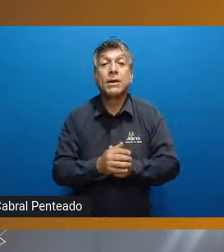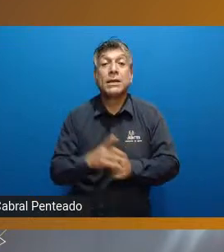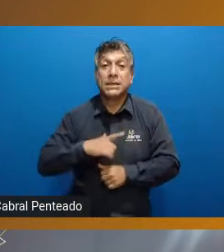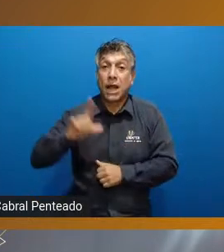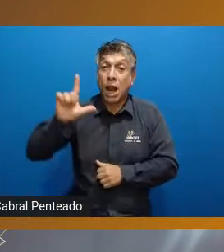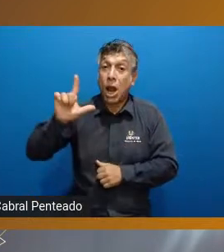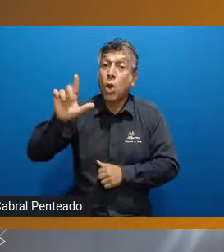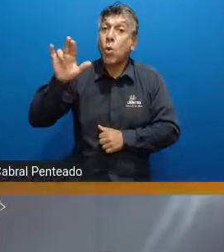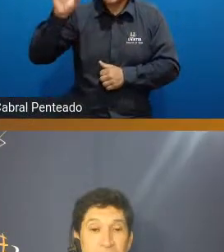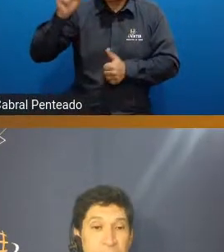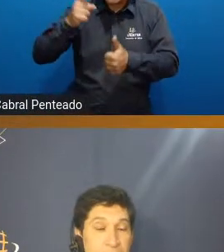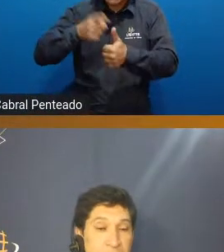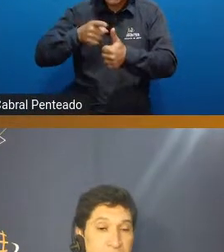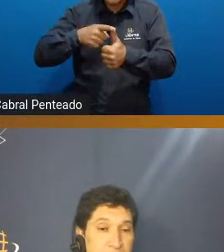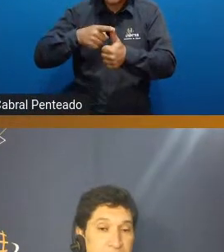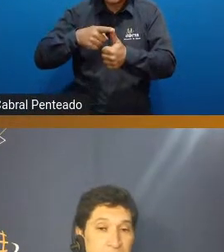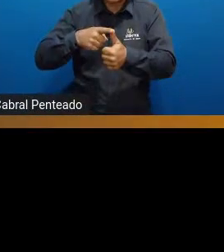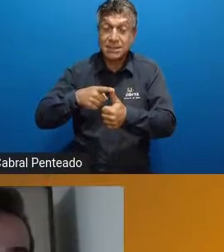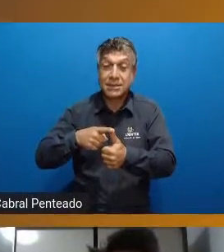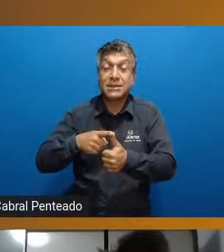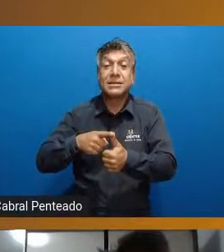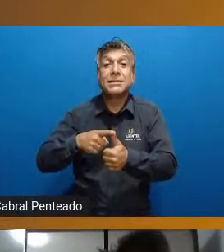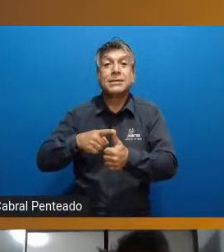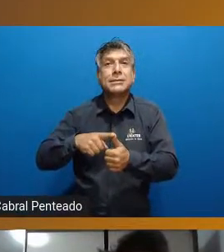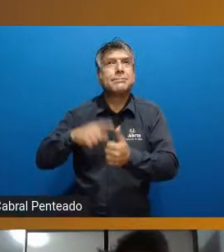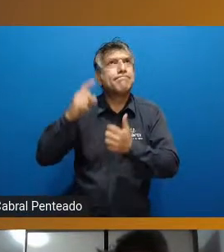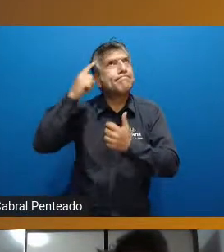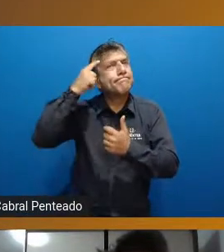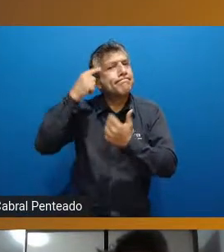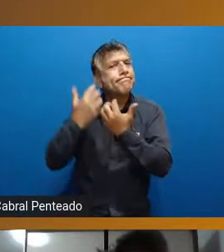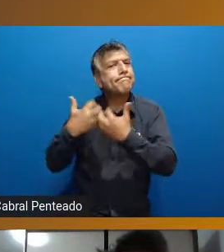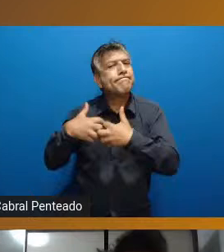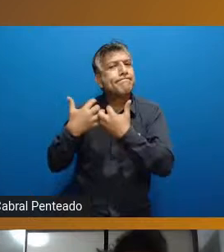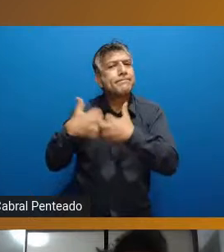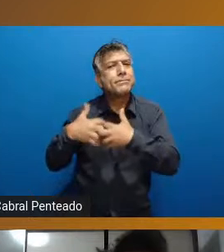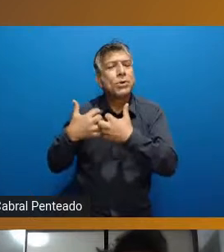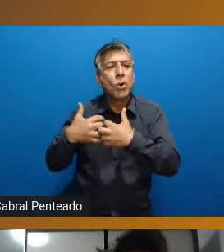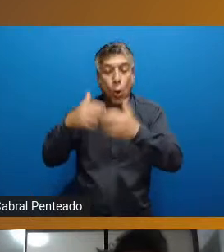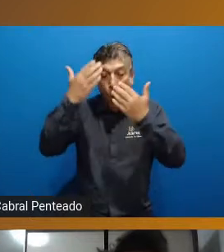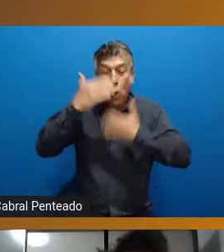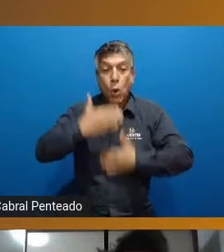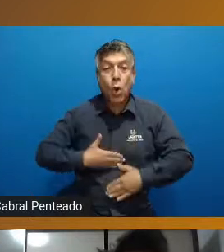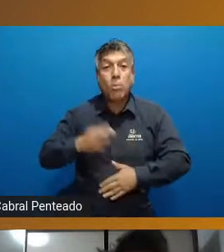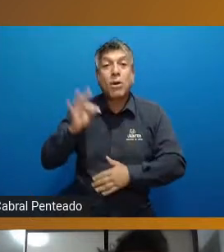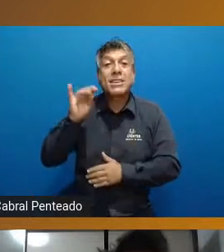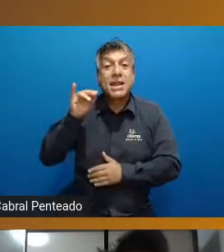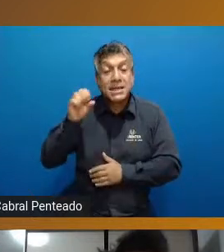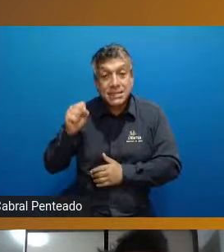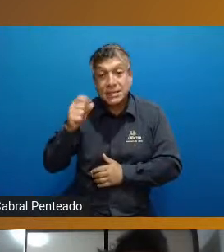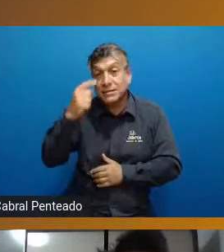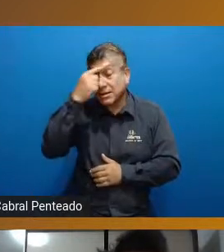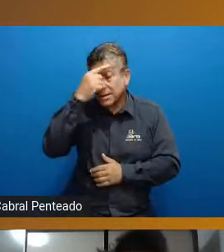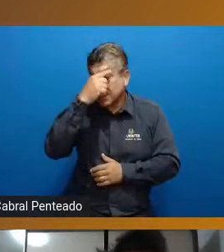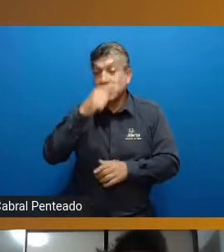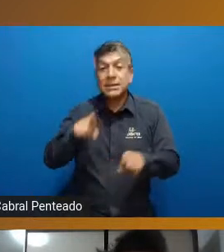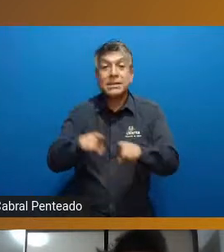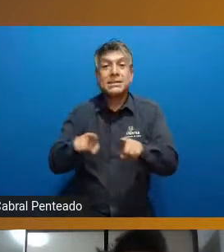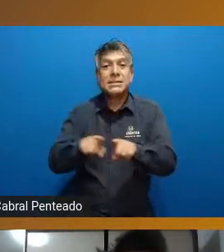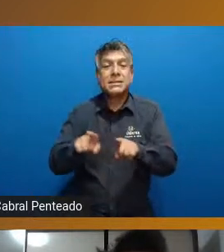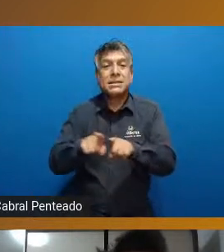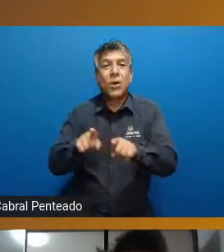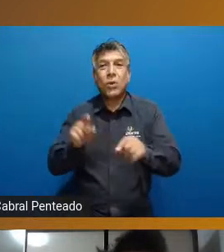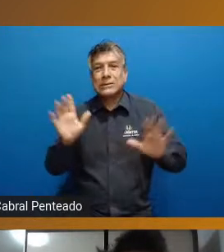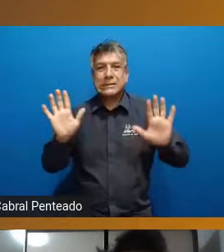Lucas Afonso de Souza, Reflexões sobre o Corpus Trans, Existência e Relação com a Prática